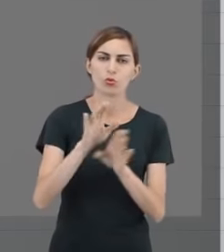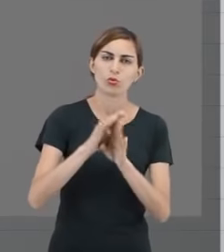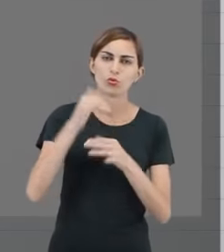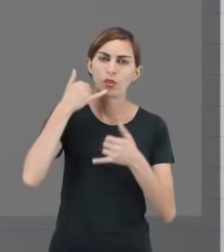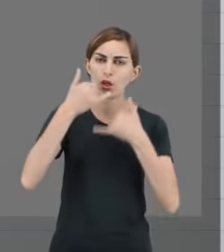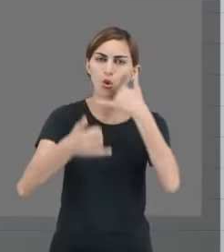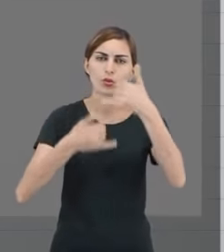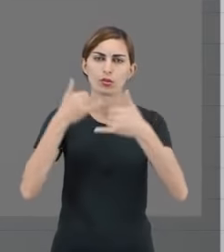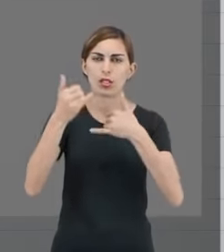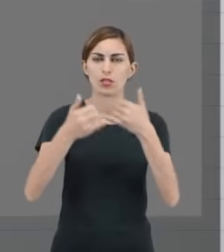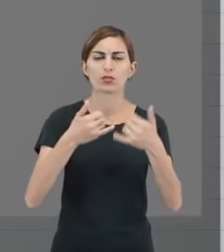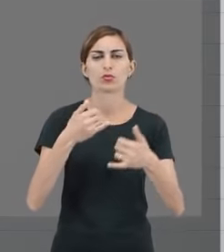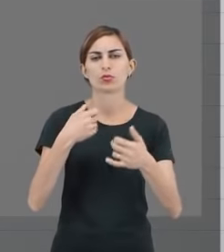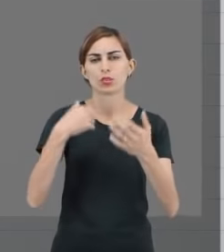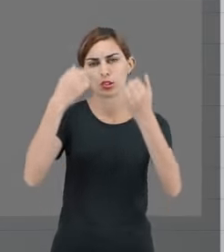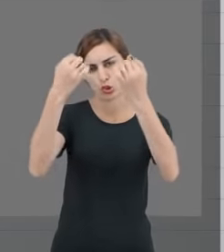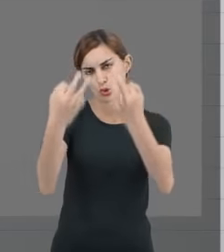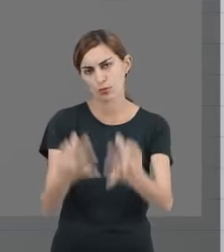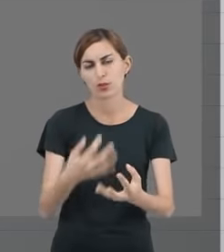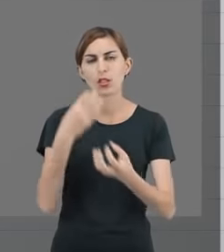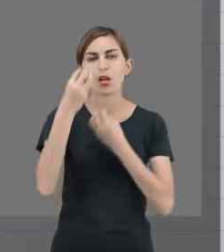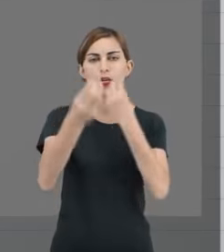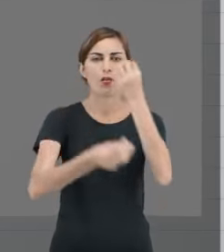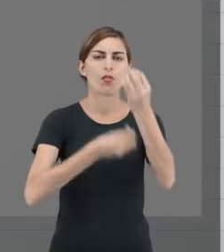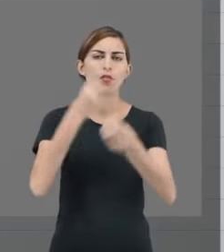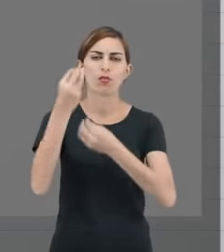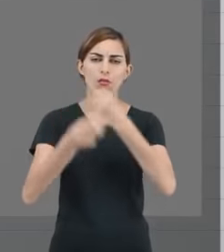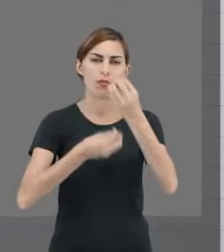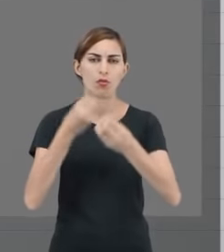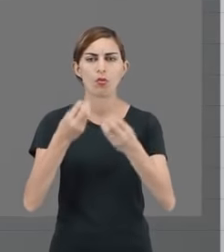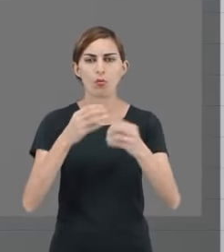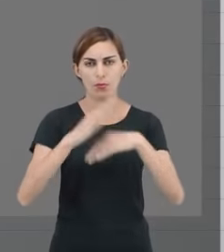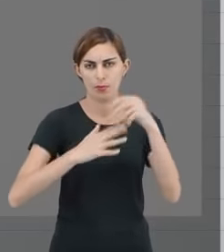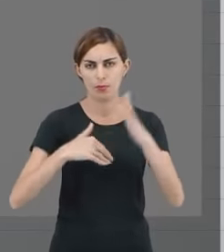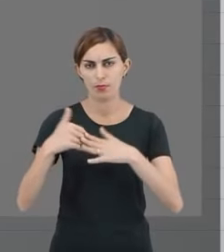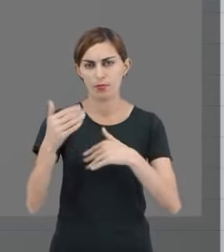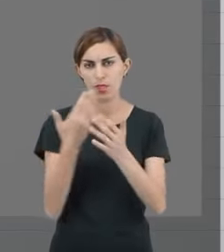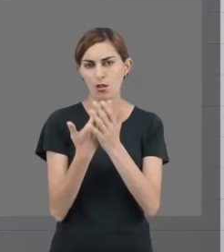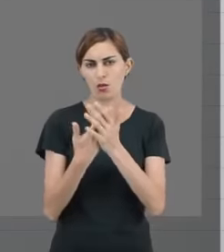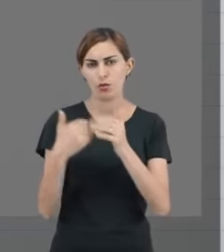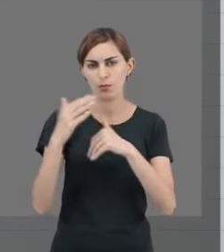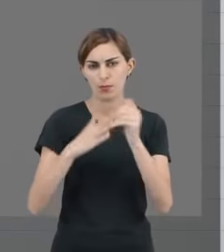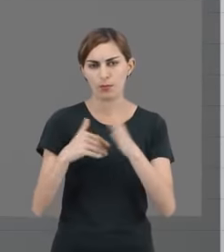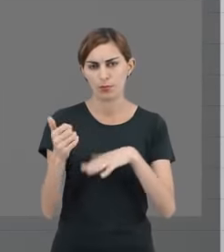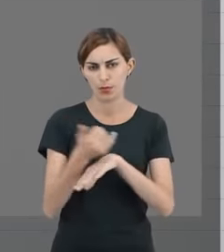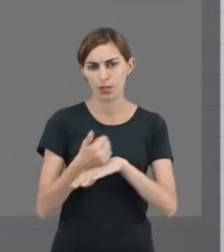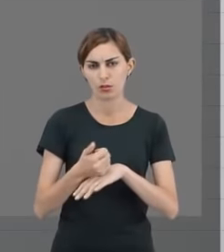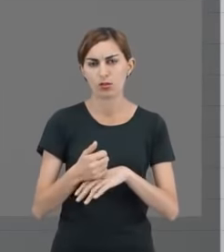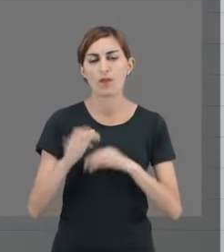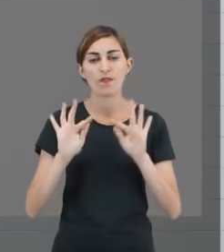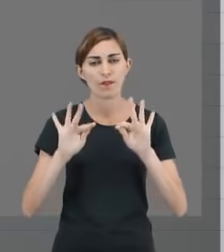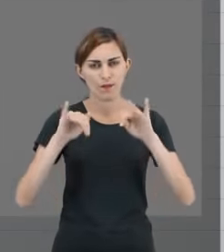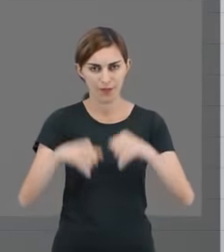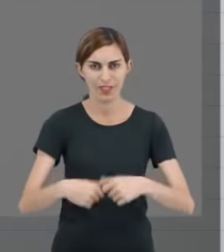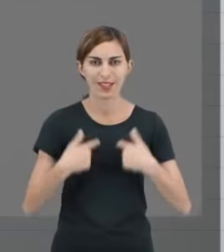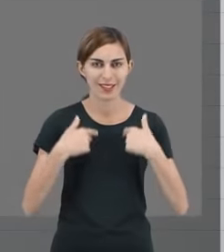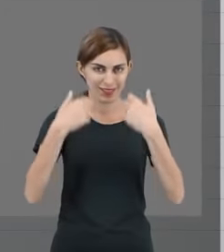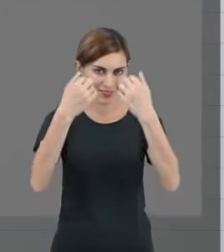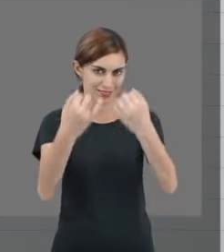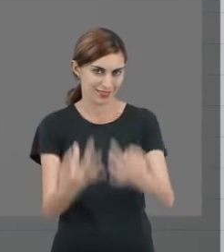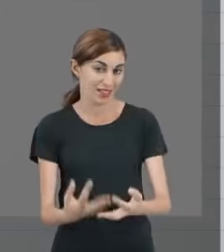e explicar como é que se dará se darão as aulas práticas. Certo? Para finalizar a nossa explicação,